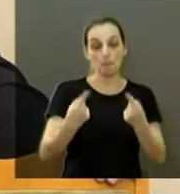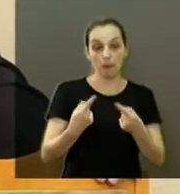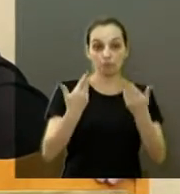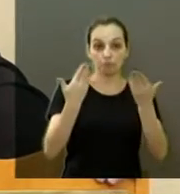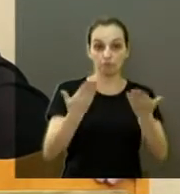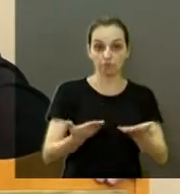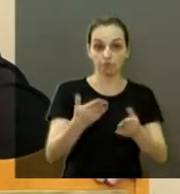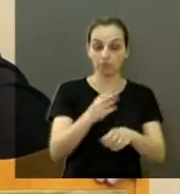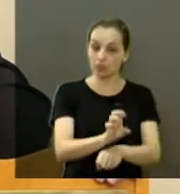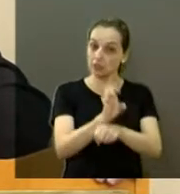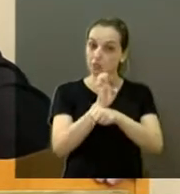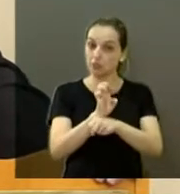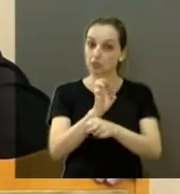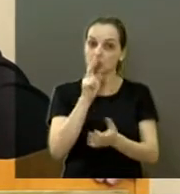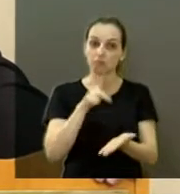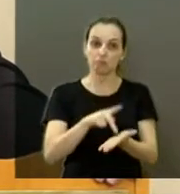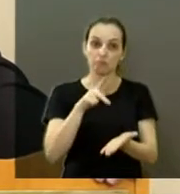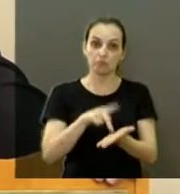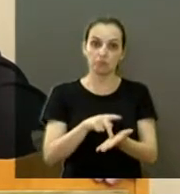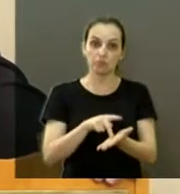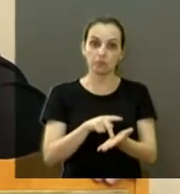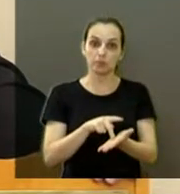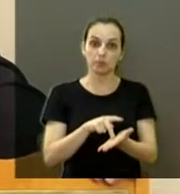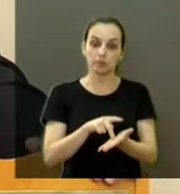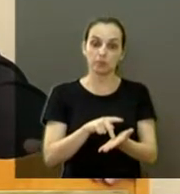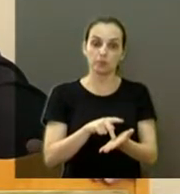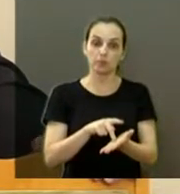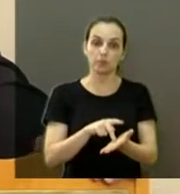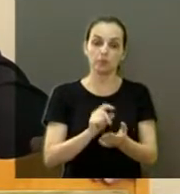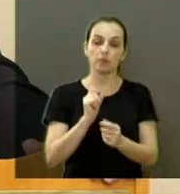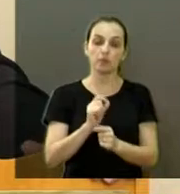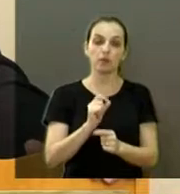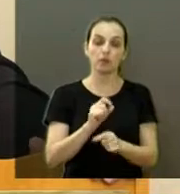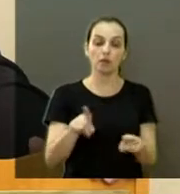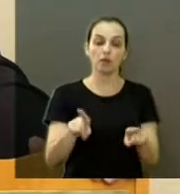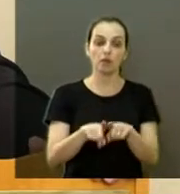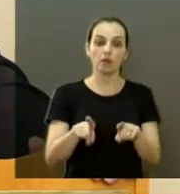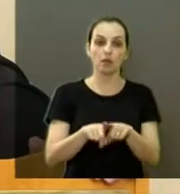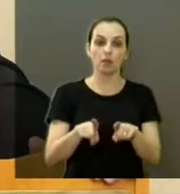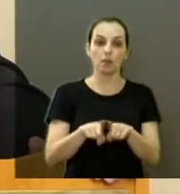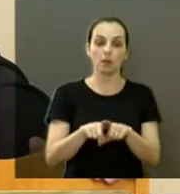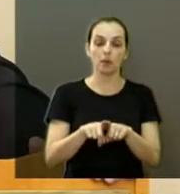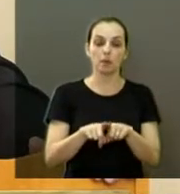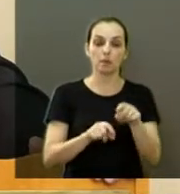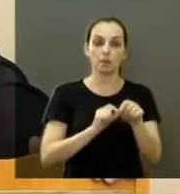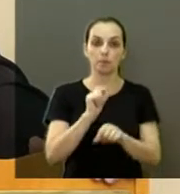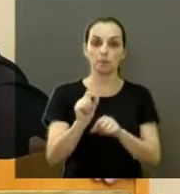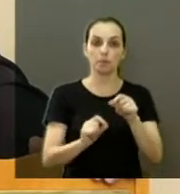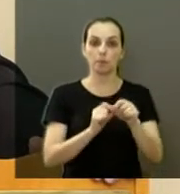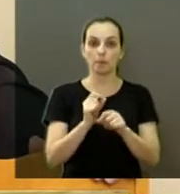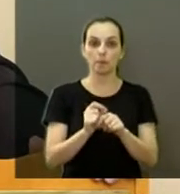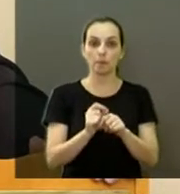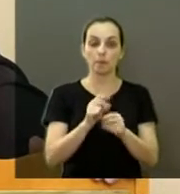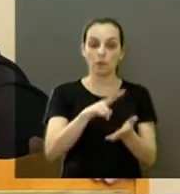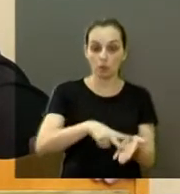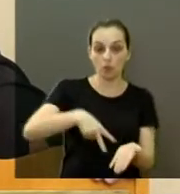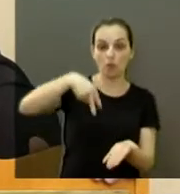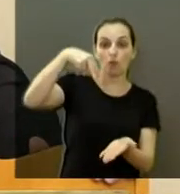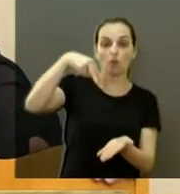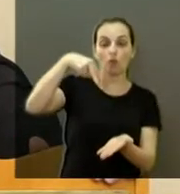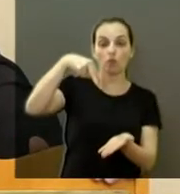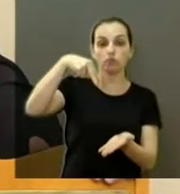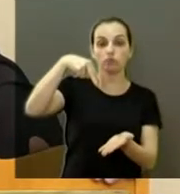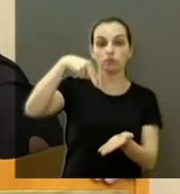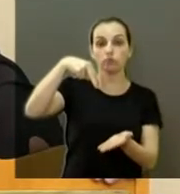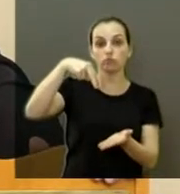aí a esperança, e coincidentemente, na ressurreição de Cristo, fica aqui